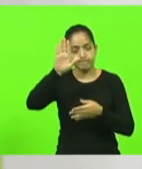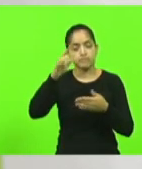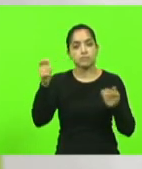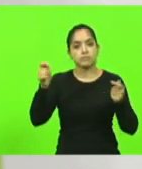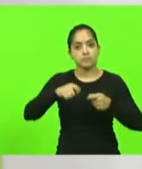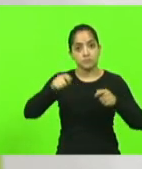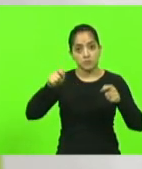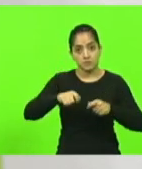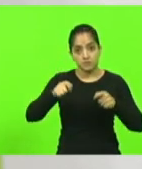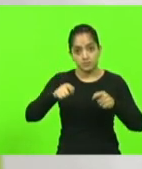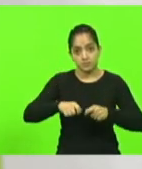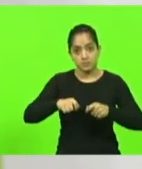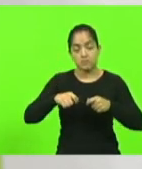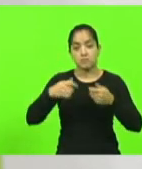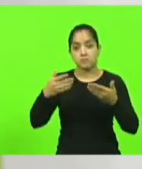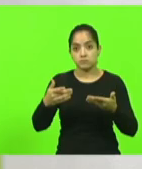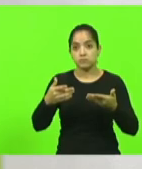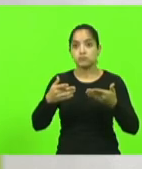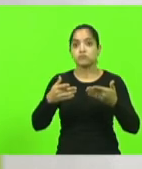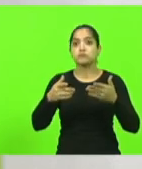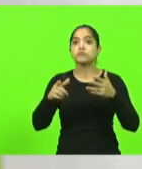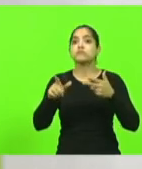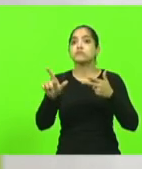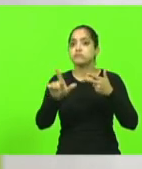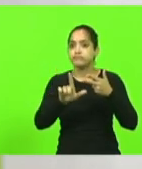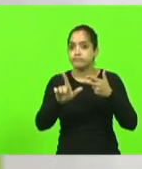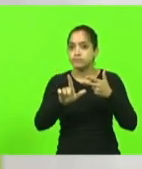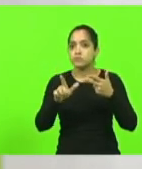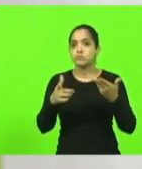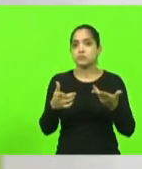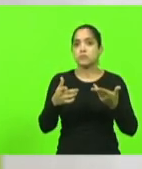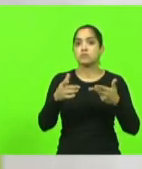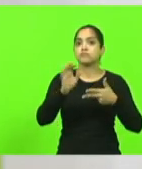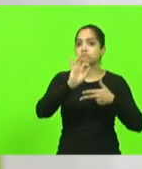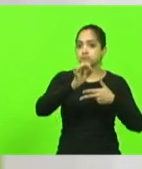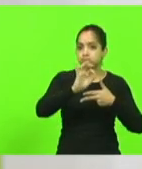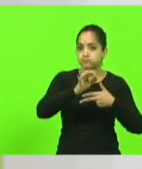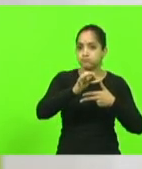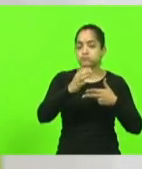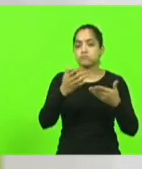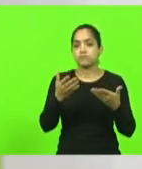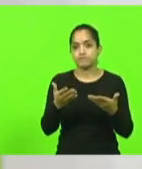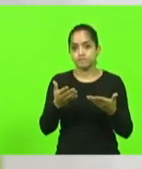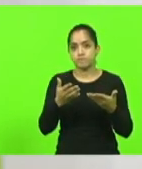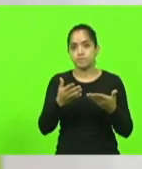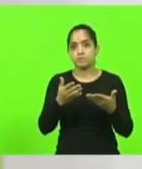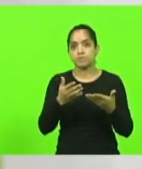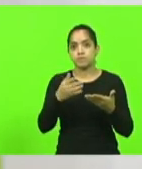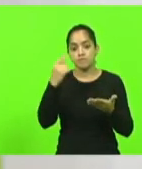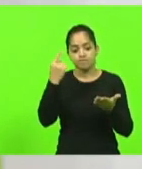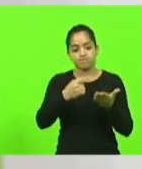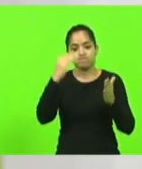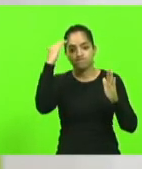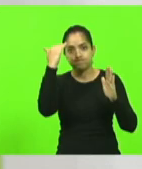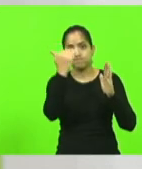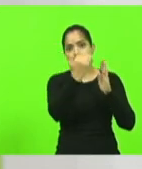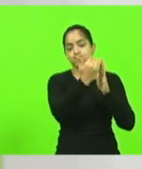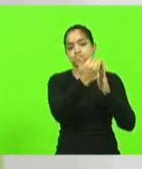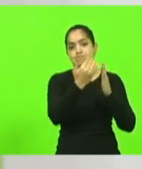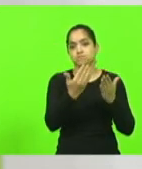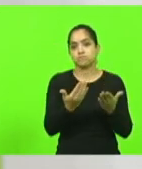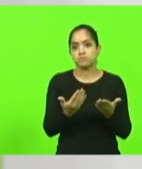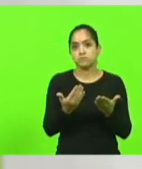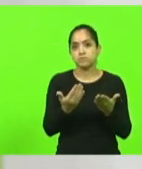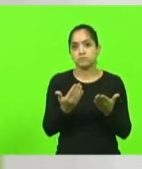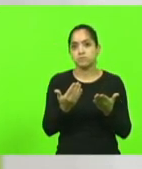para isso, que o legislativo cumpra o seu papel e que o judiciário também cumpra o seu papel. Não é mistério